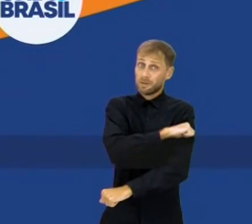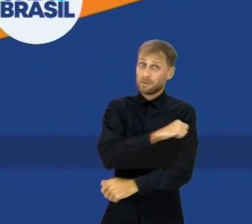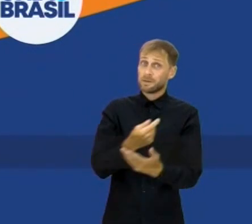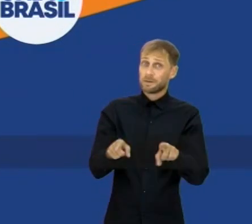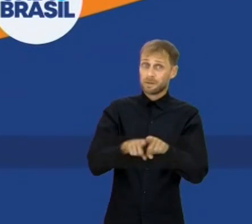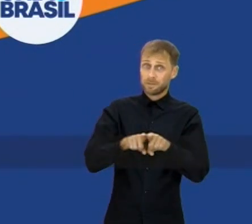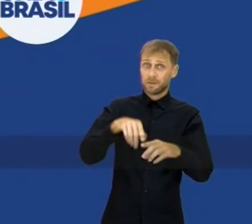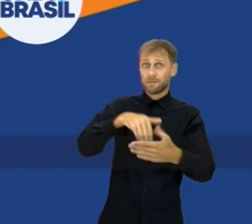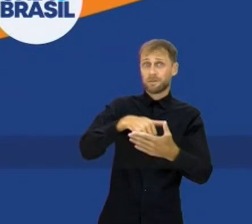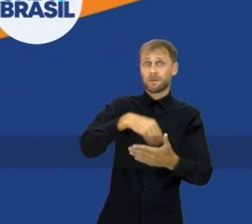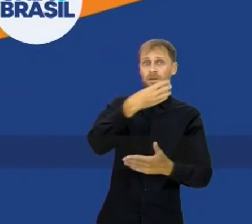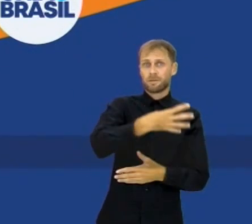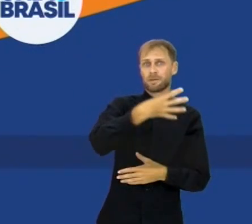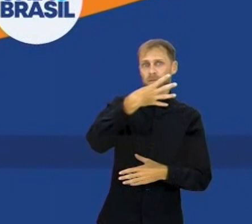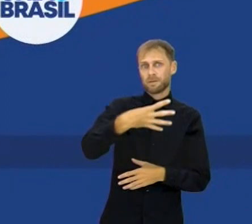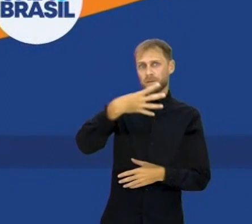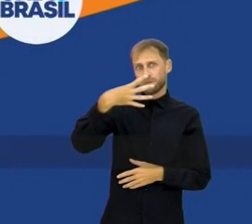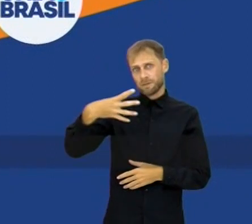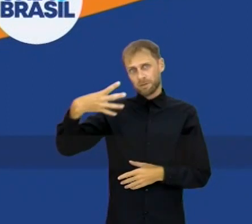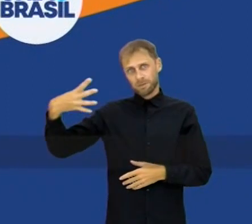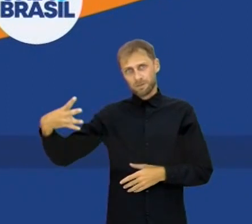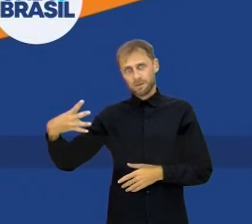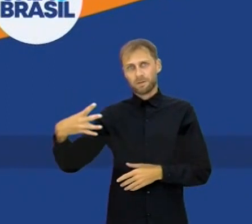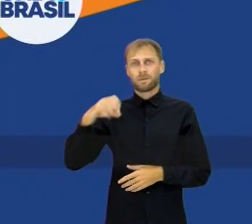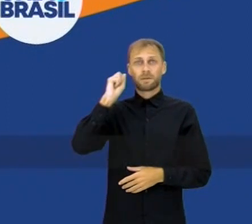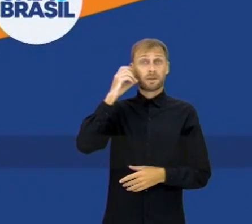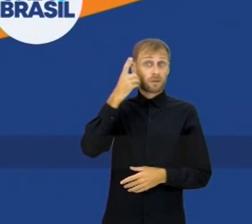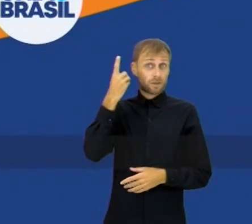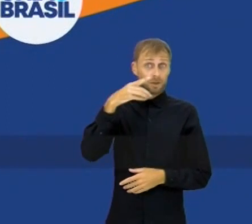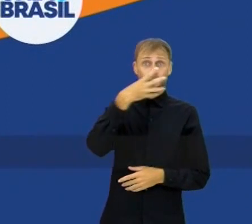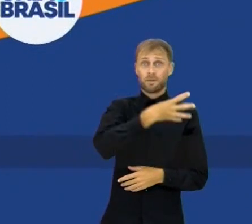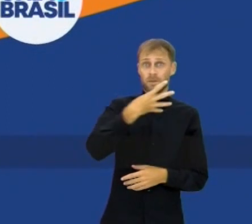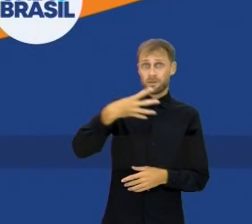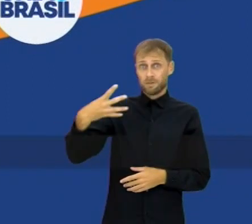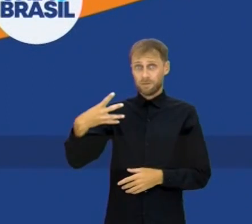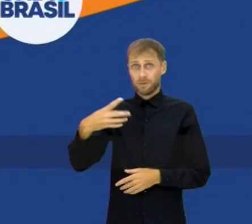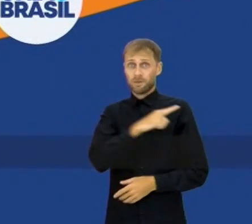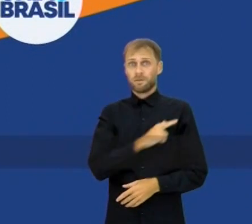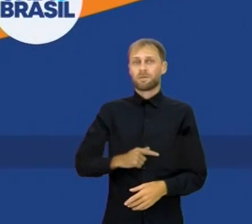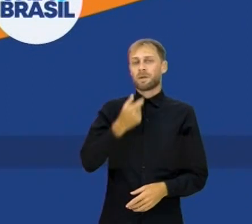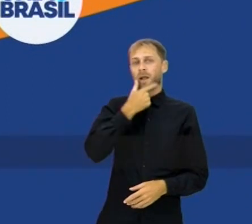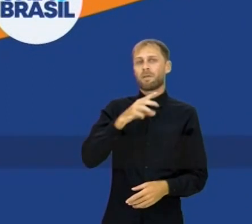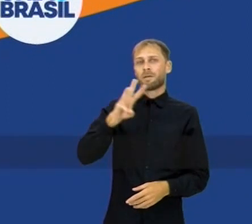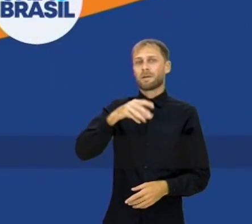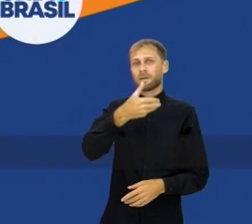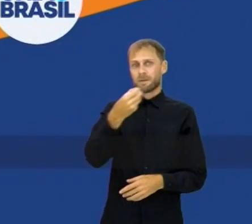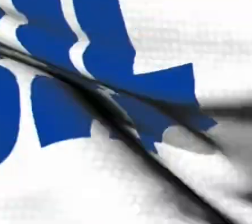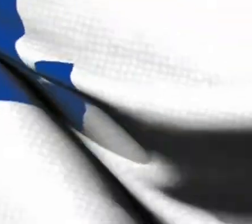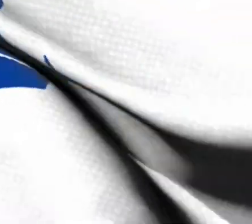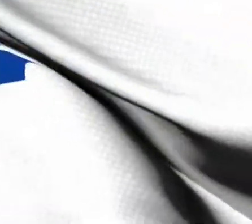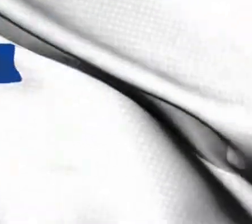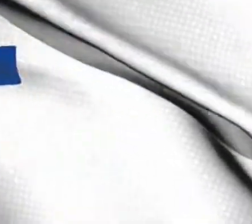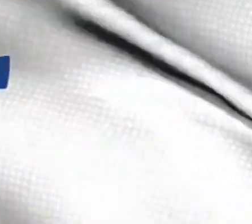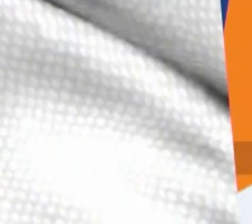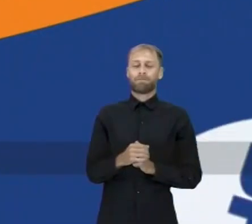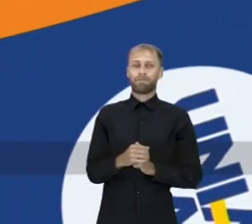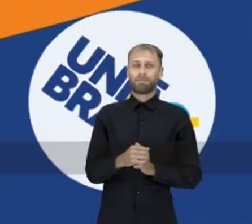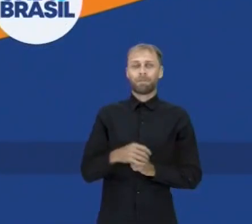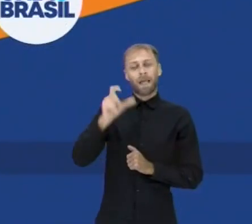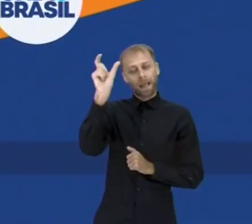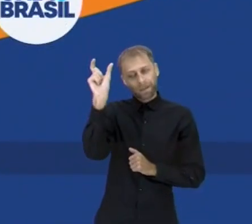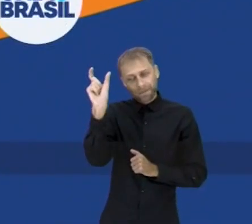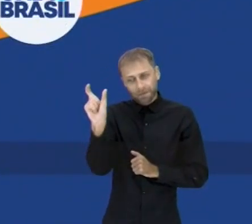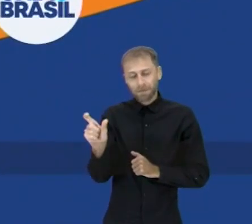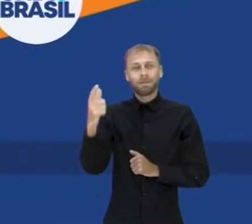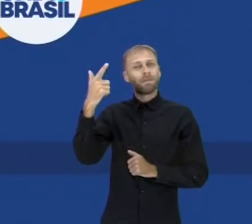Vote doutor Maurício, 44, 444, senadora Dorinha, 444, governador Vanderlei, 10. Estou aqui mais uma